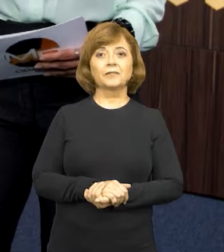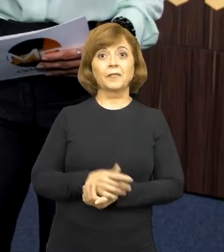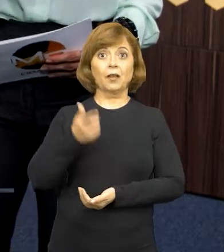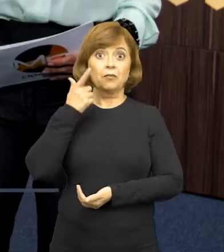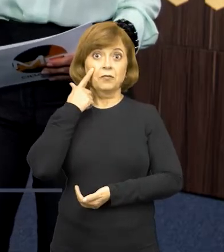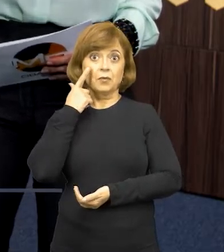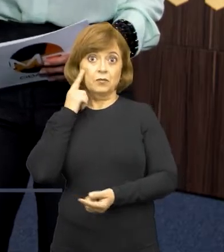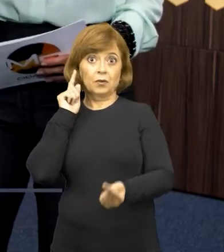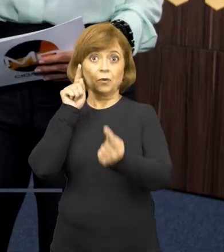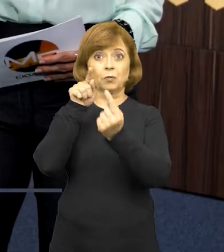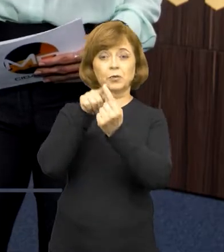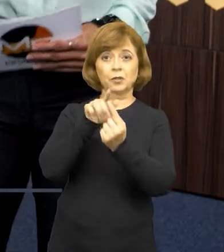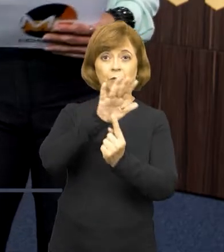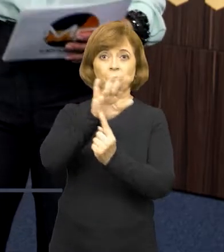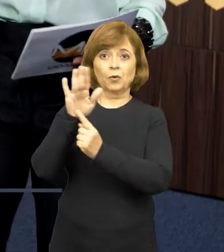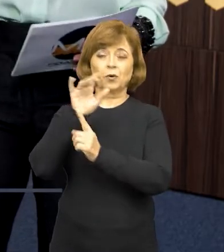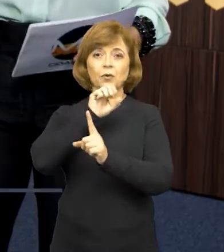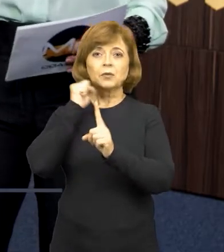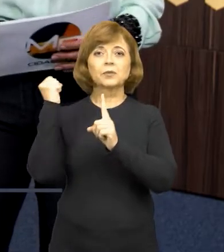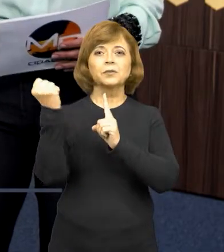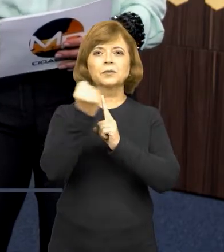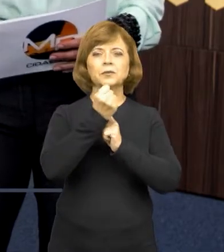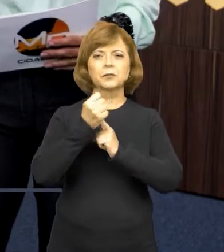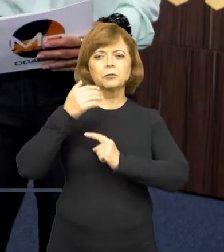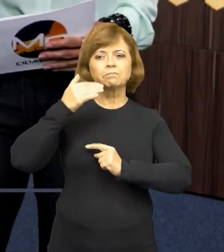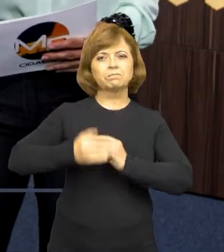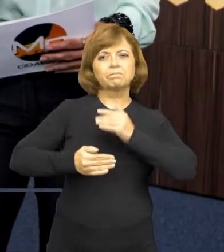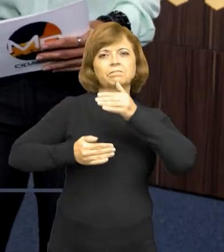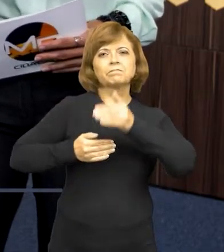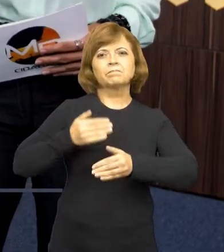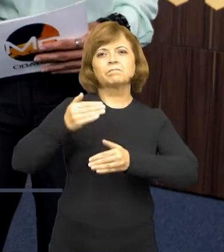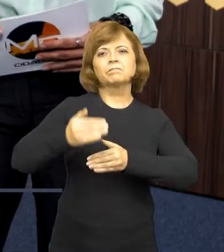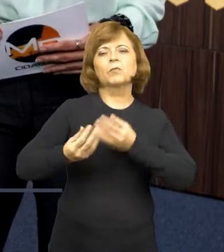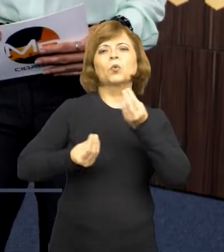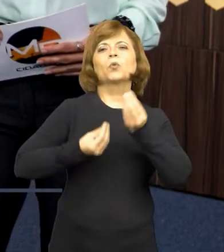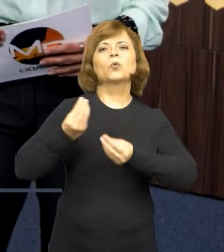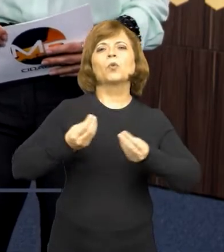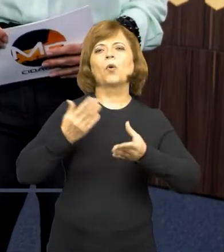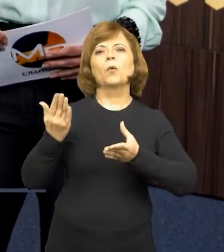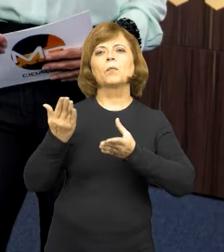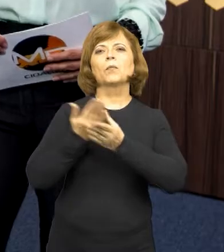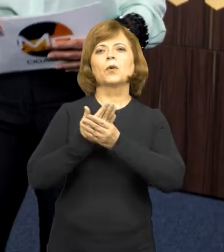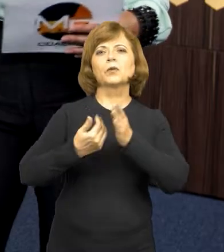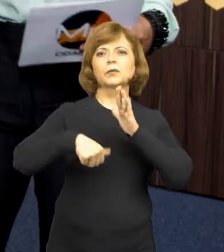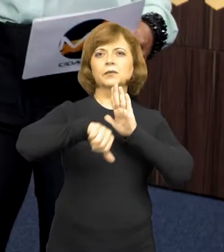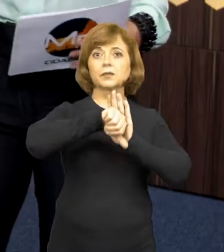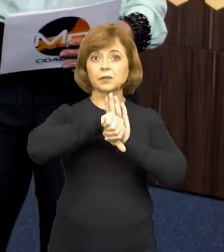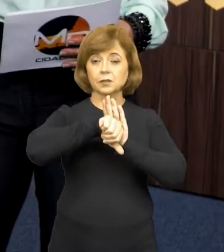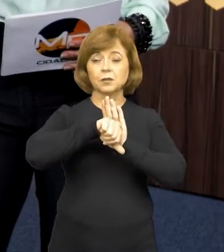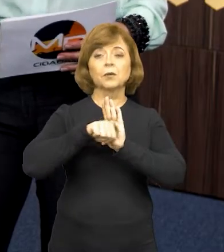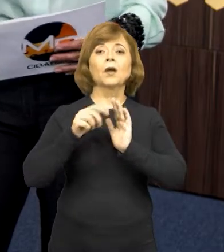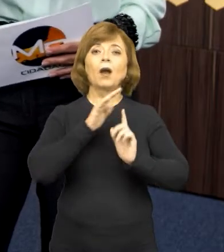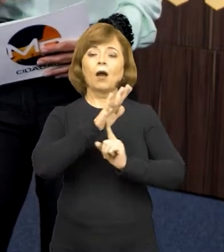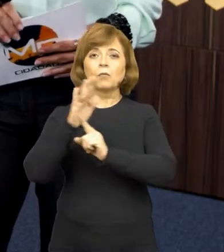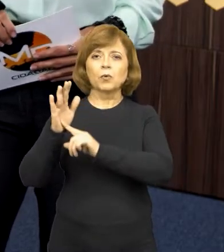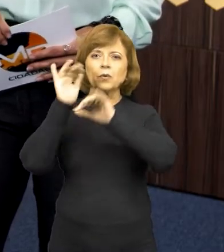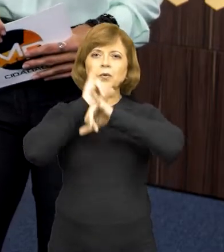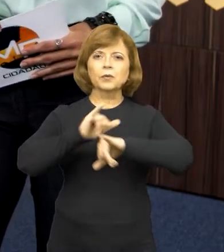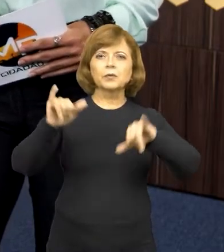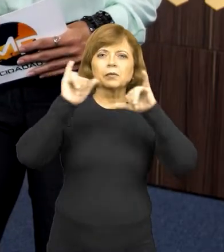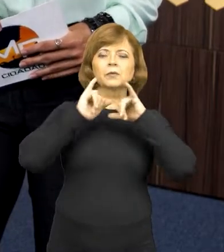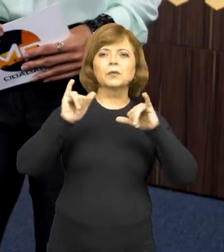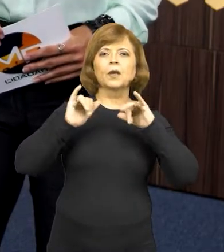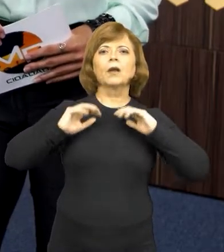Visando apresentar à sociedade o passo a passo de um processo criminal, o Ministério Público do Rio lançou em suas redes sociais a